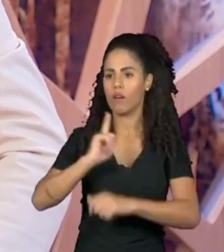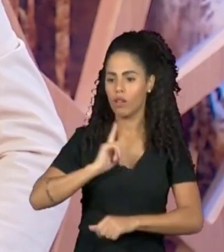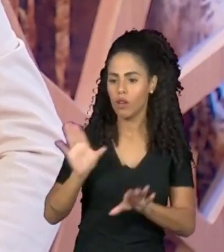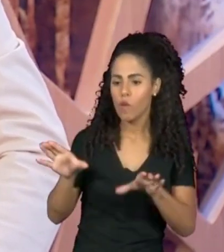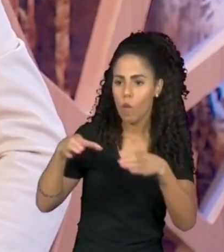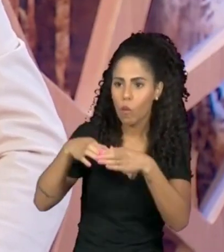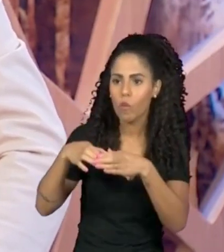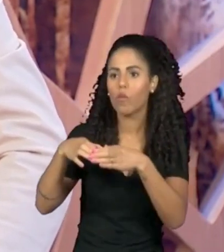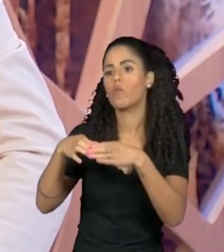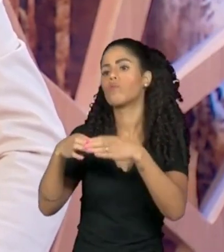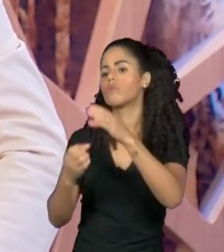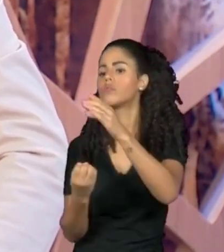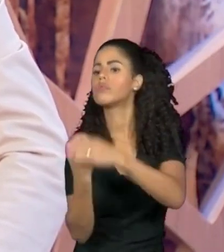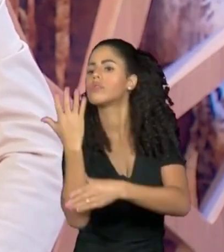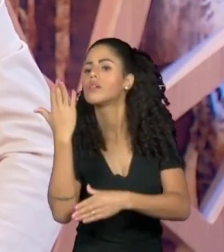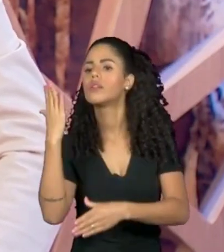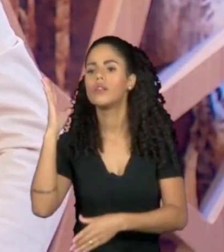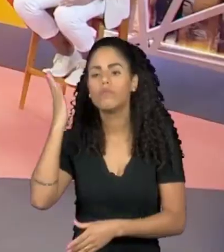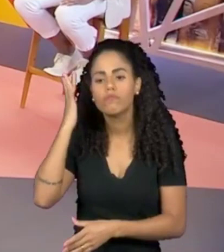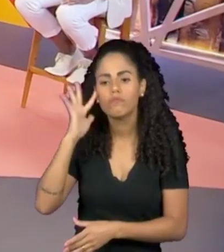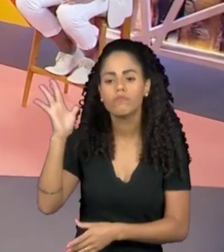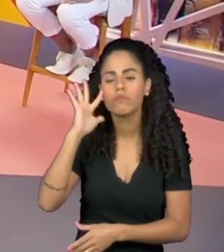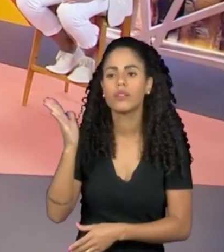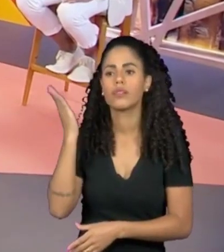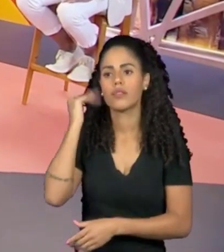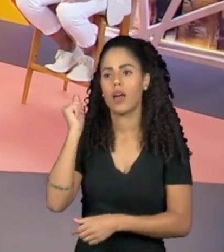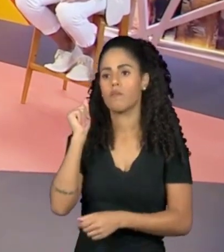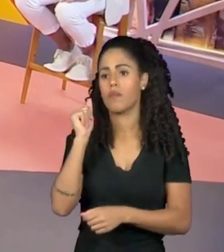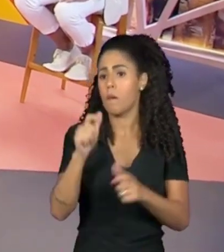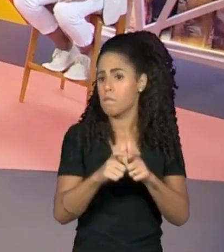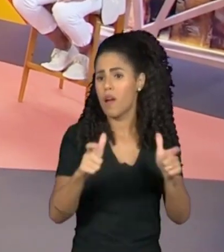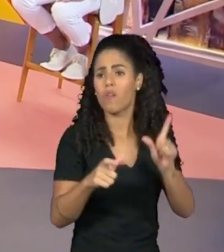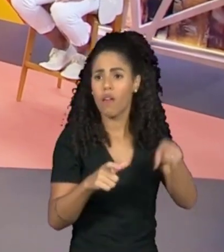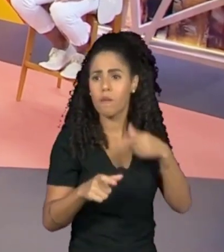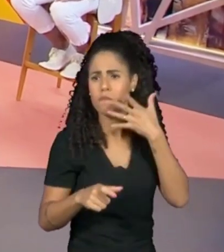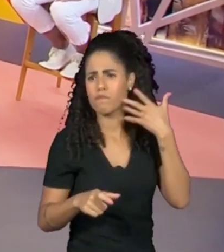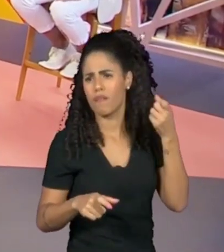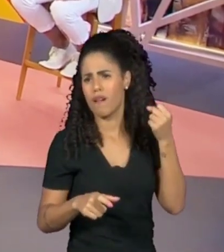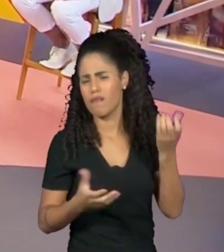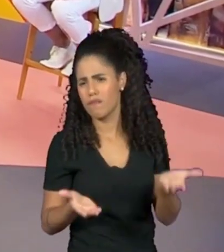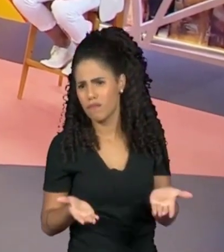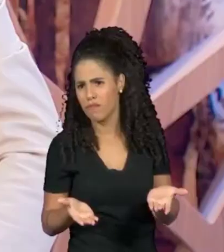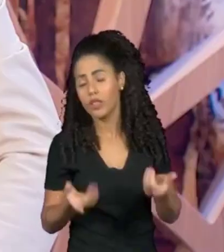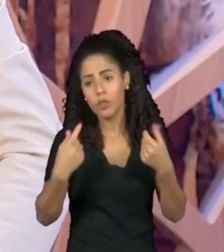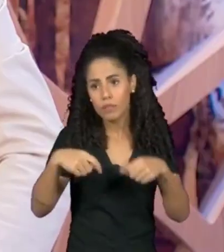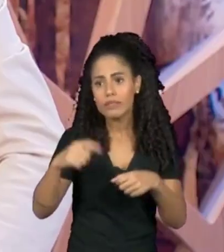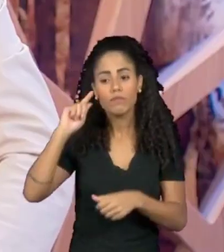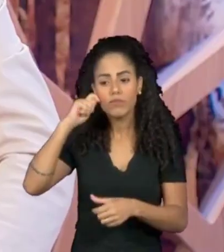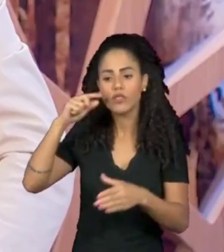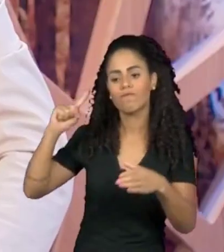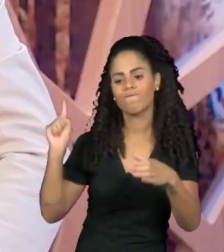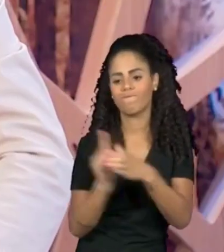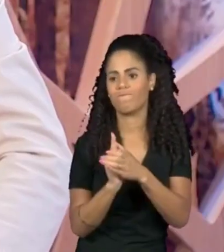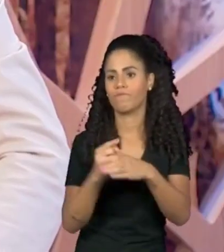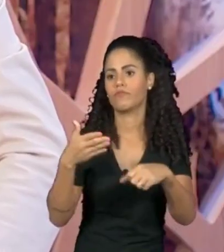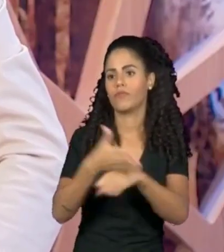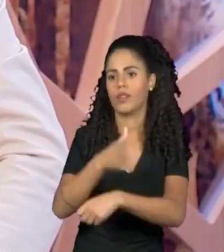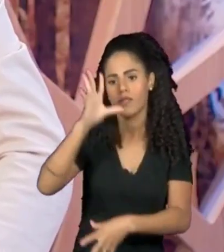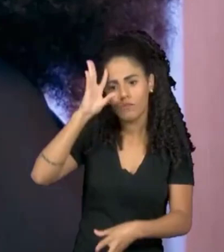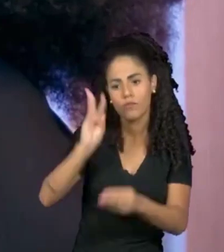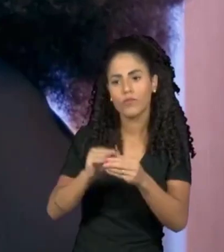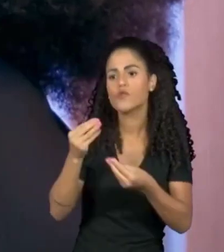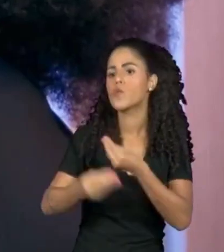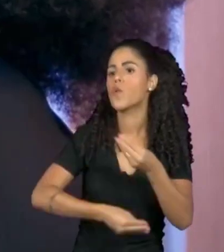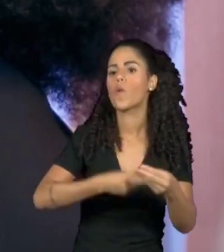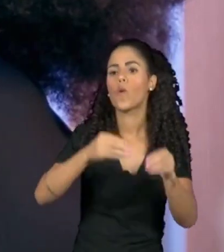conselhos, grande parte dos conselhos dos museus, são brancos. brancos, né? Então, é um sistema. Então, você tem que entender o